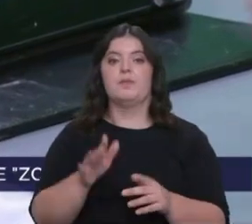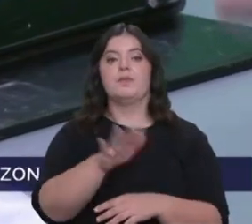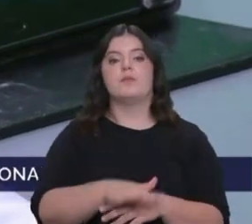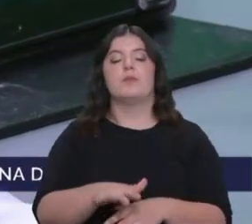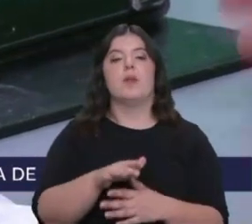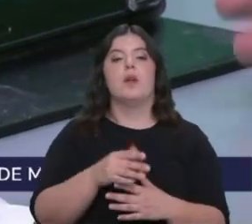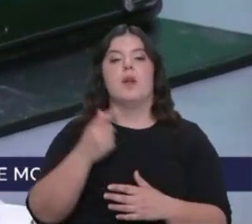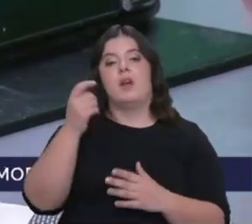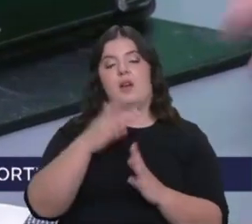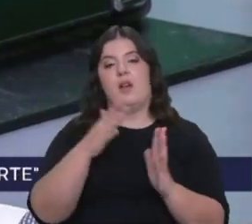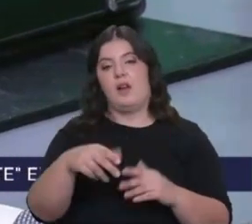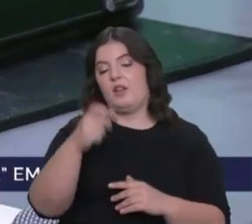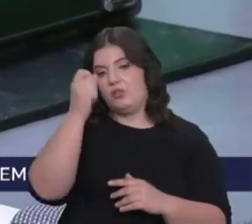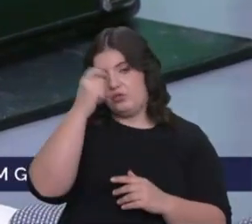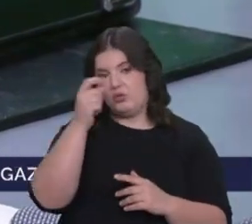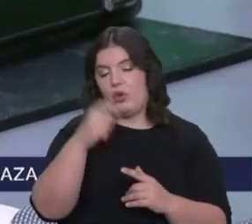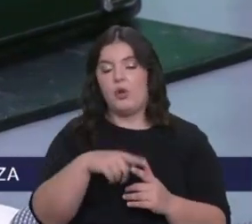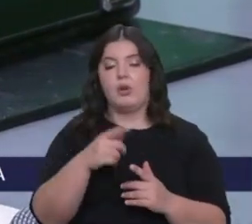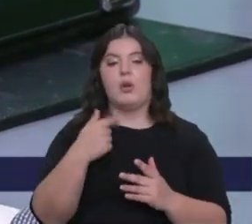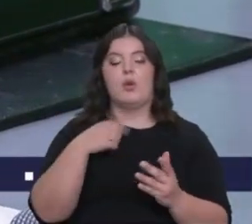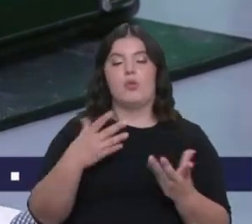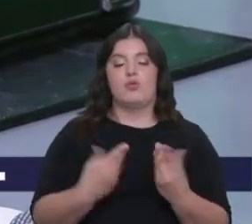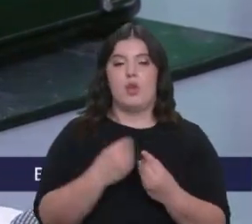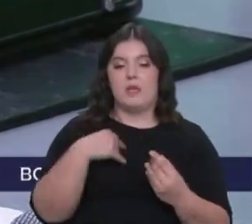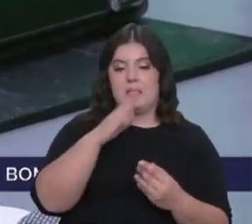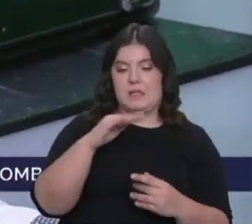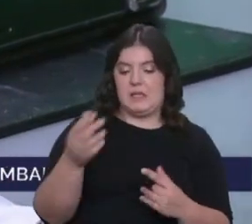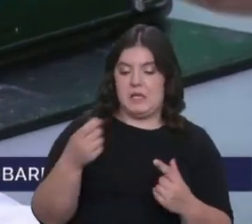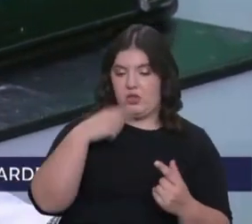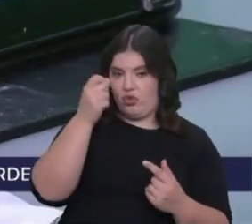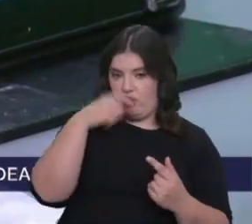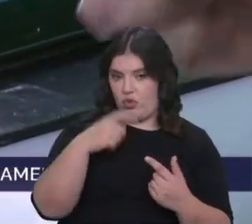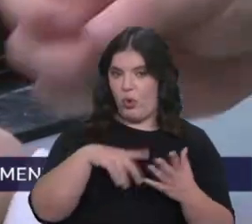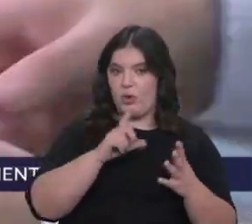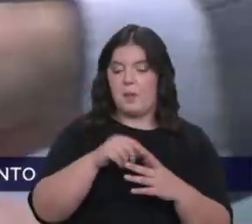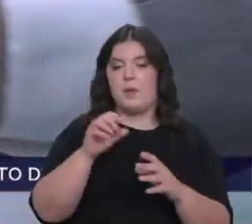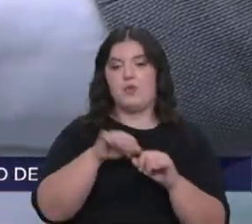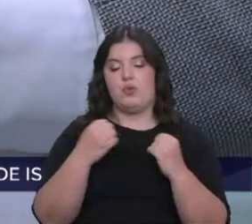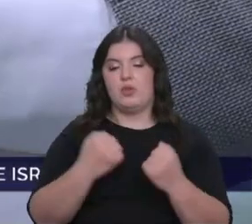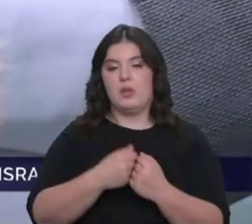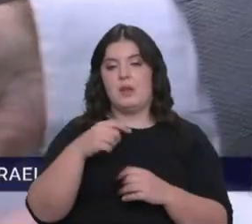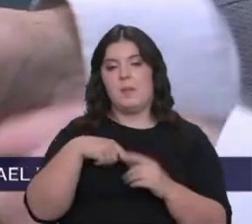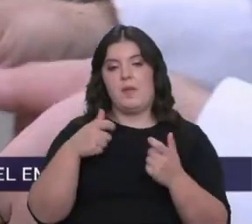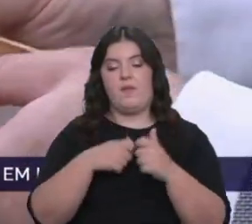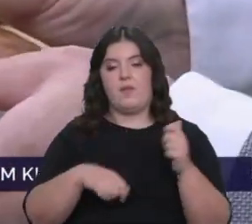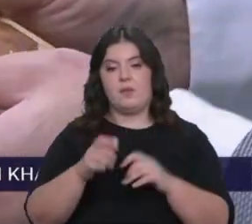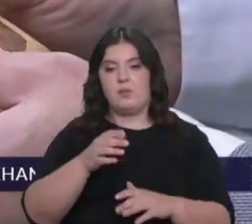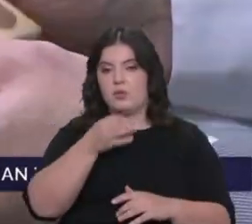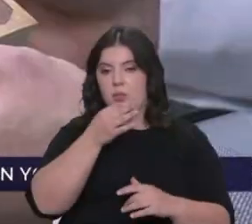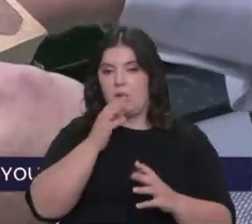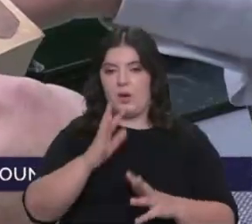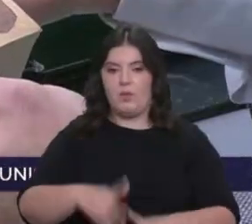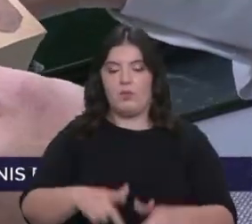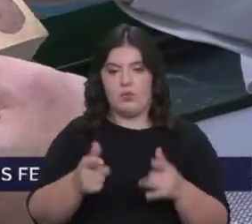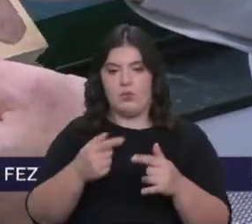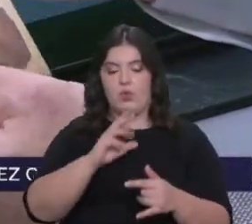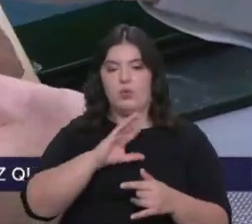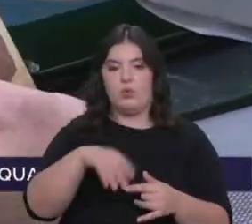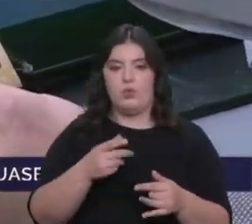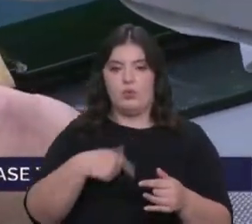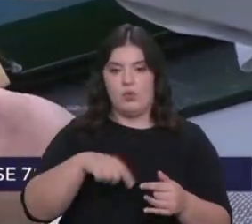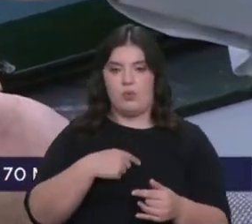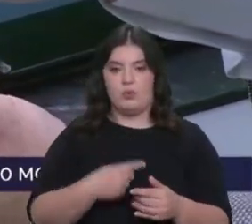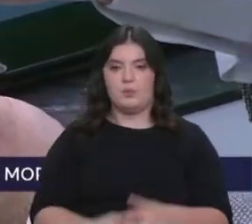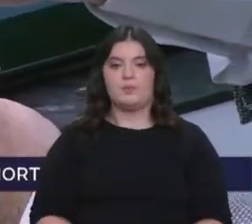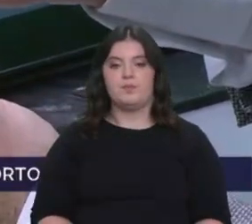consegue juntar as ciências humanas, a história, a sociologia e também as ciências físicas, para explicar a evolução do nosso mundo e do universo.